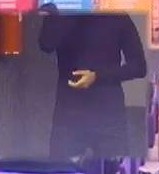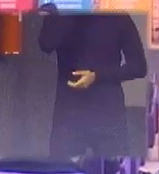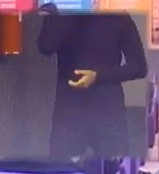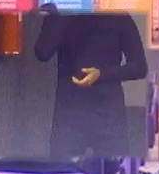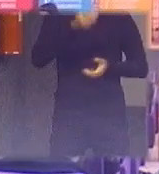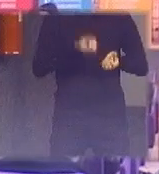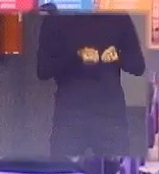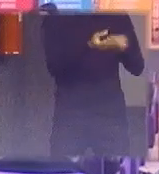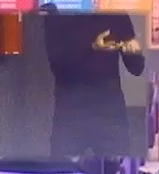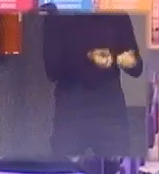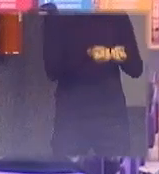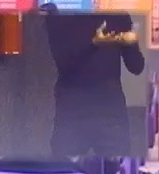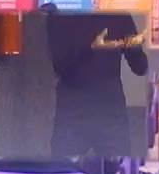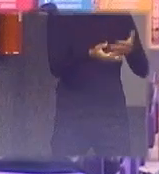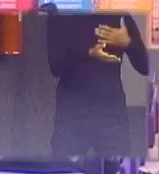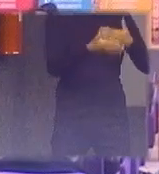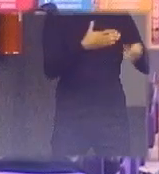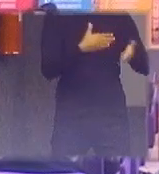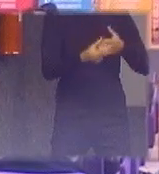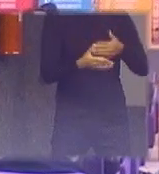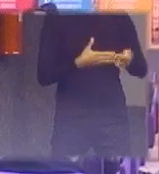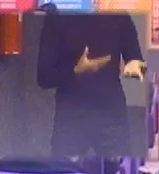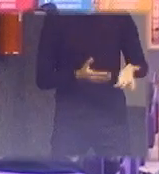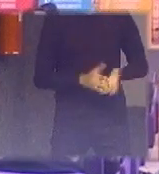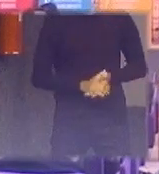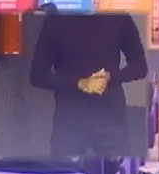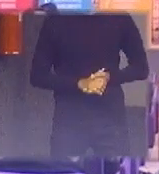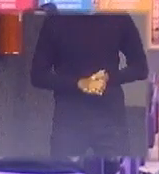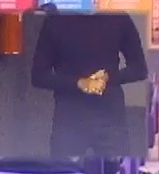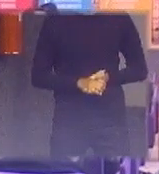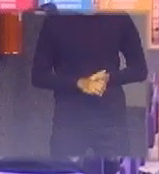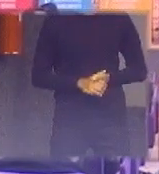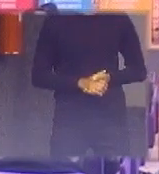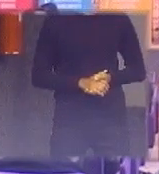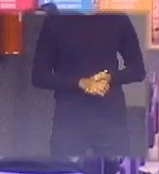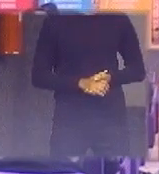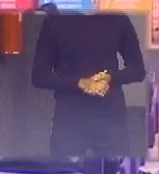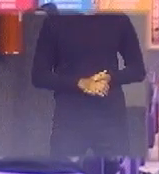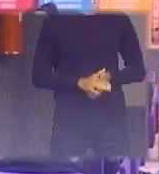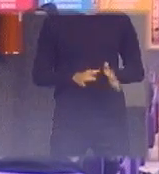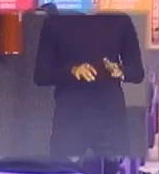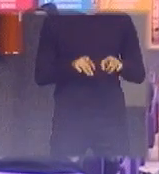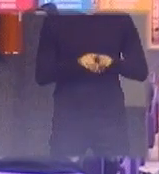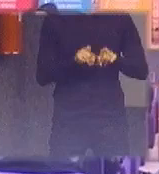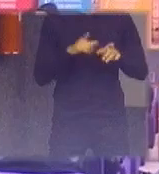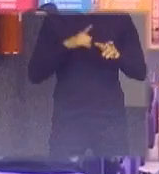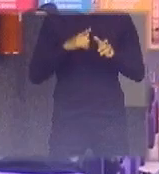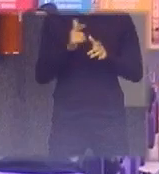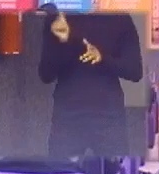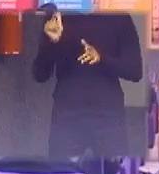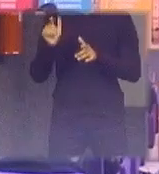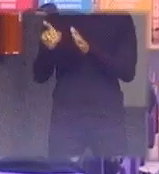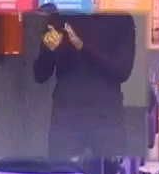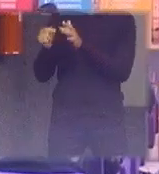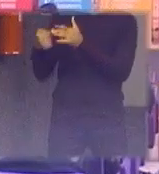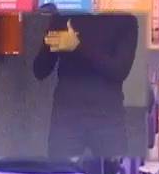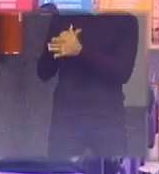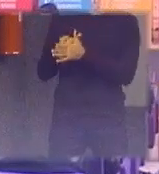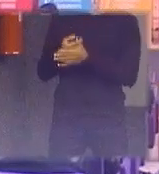de qualquer jeito isso é sobre a obsolescência e tem uma outra que você perguntou que é a obsolescência